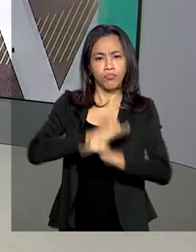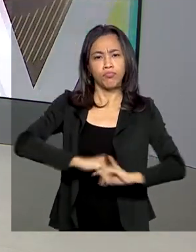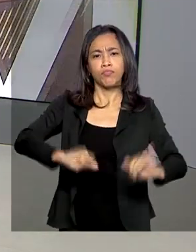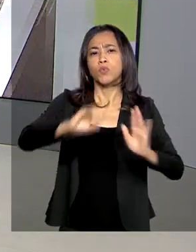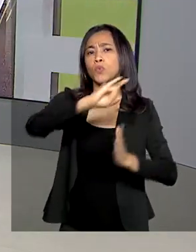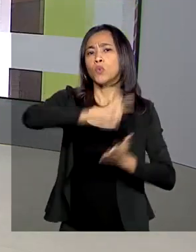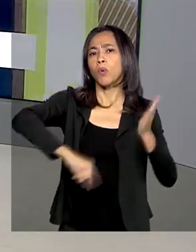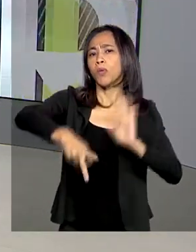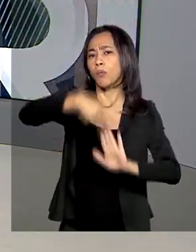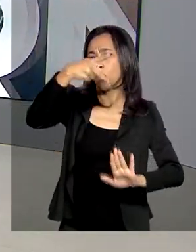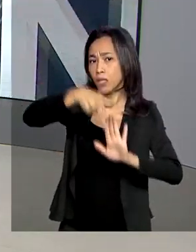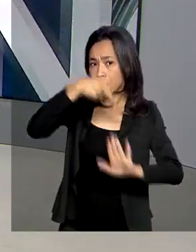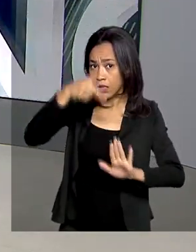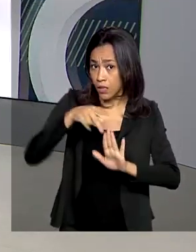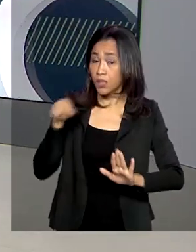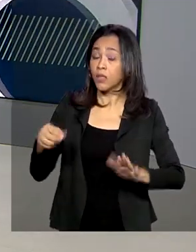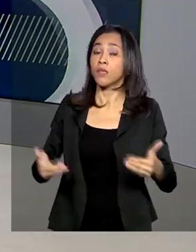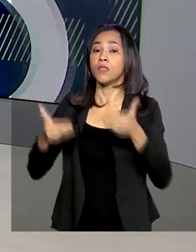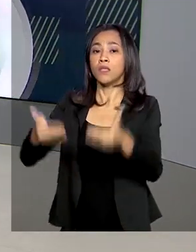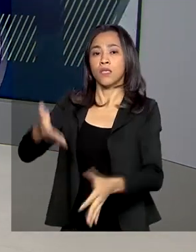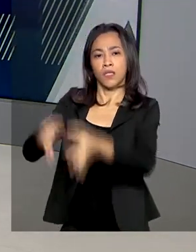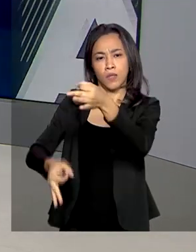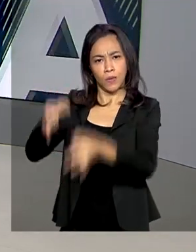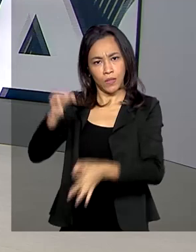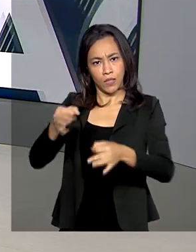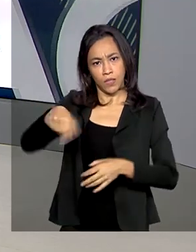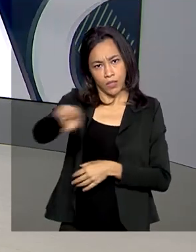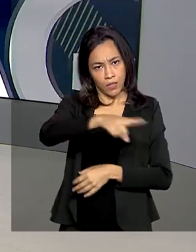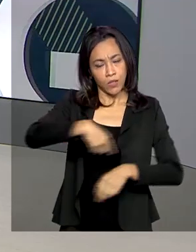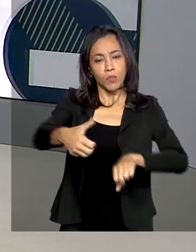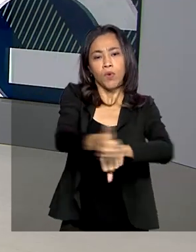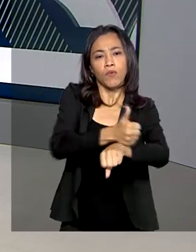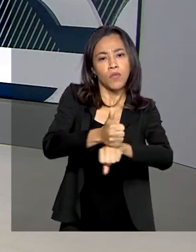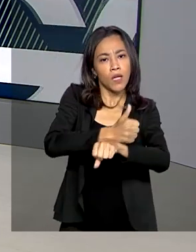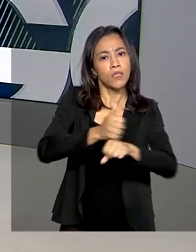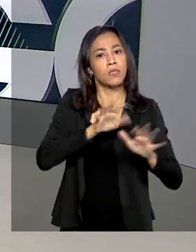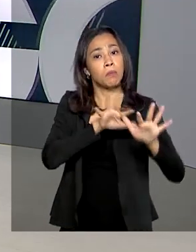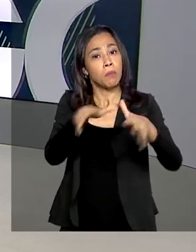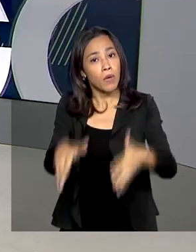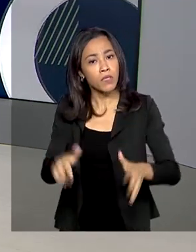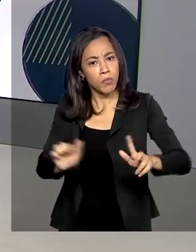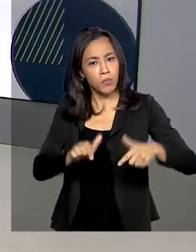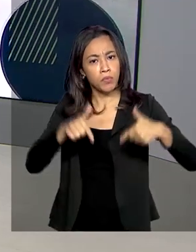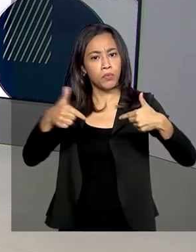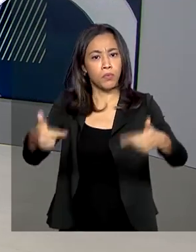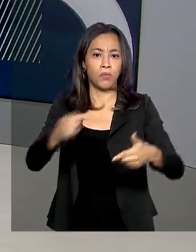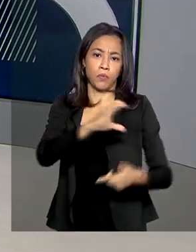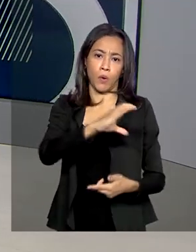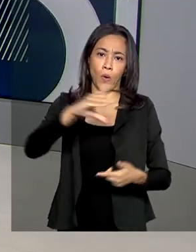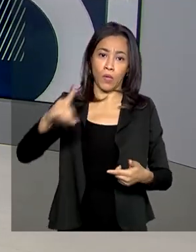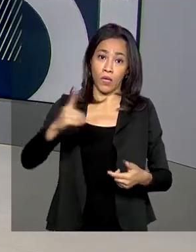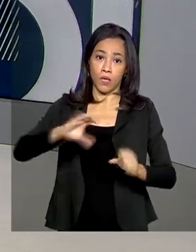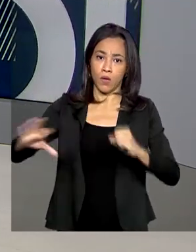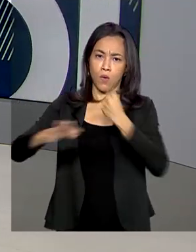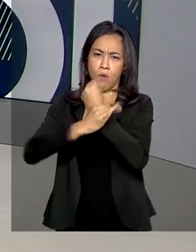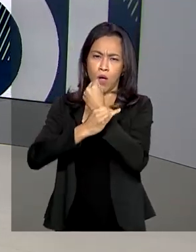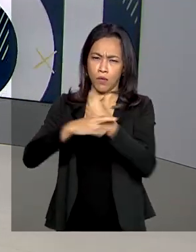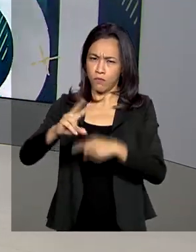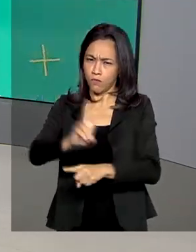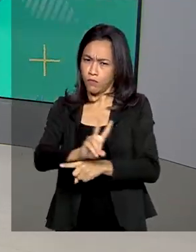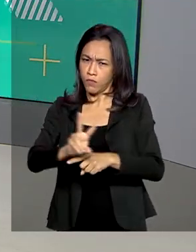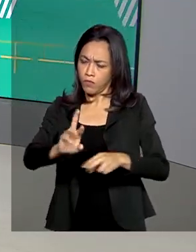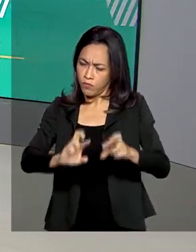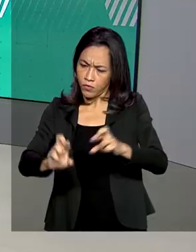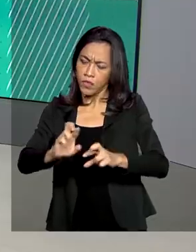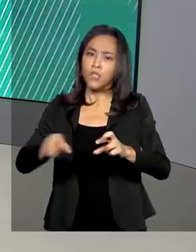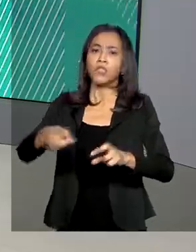Ministério da Justiça e Segurança Pública. Os agentes que participam da Força-Tarefa coordenam atividades de guarda, vigilância e